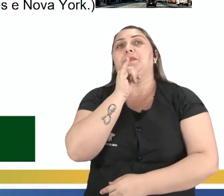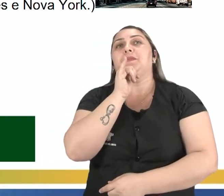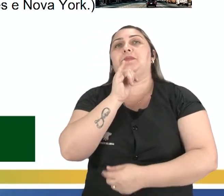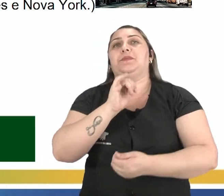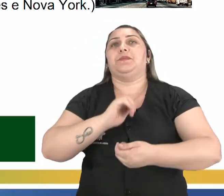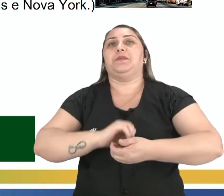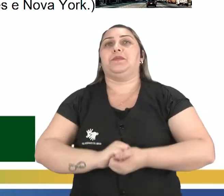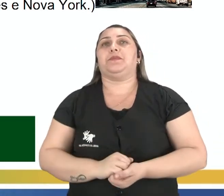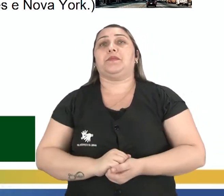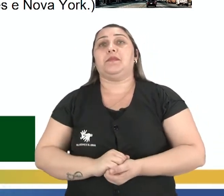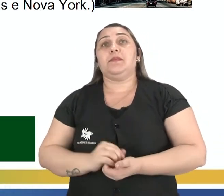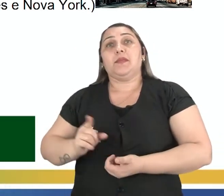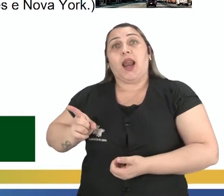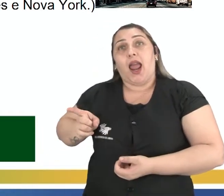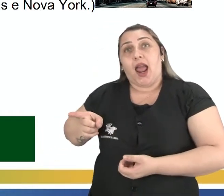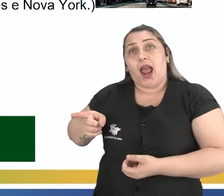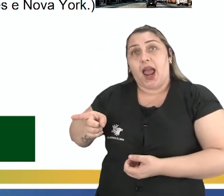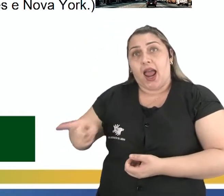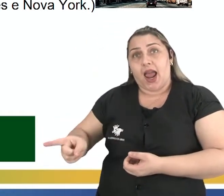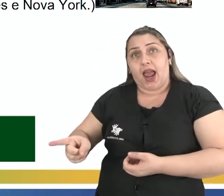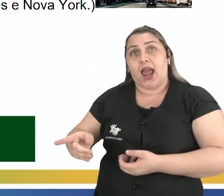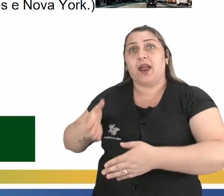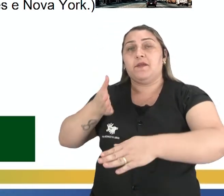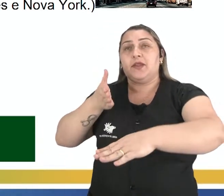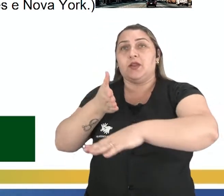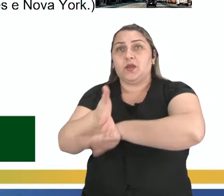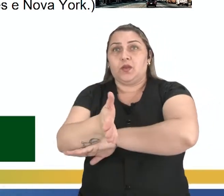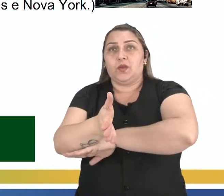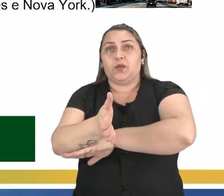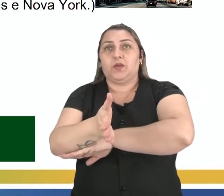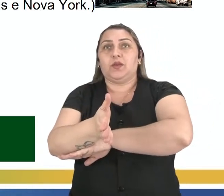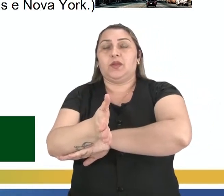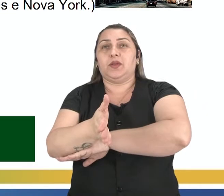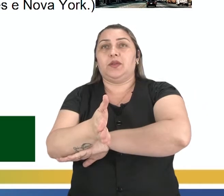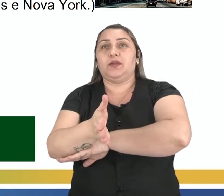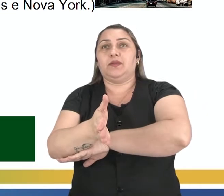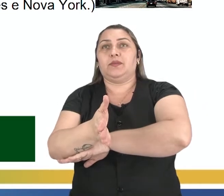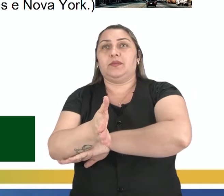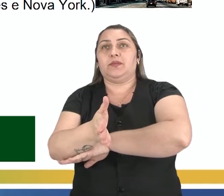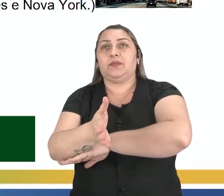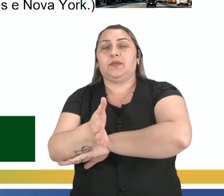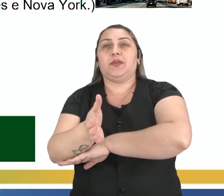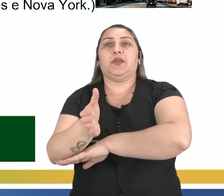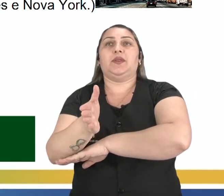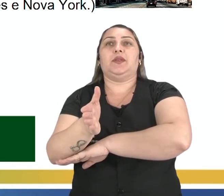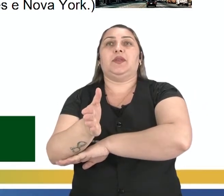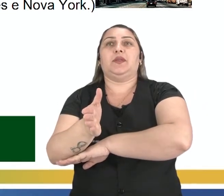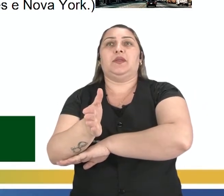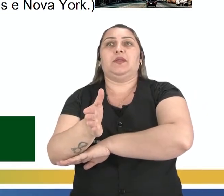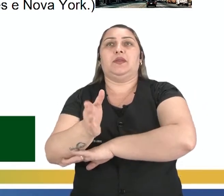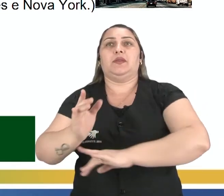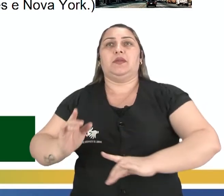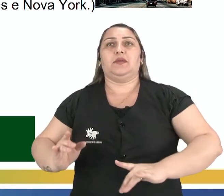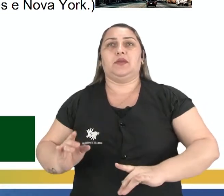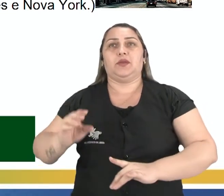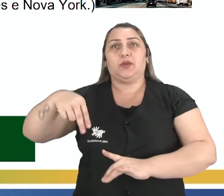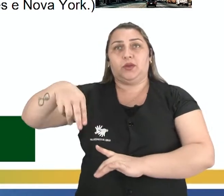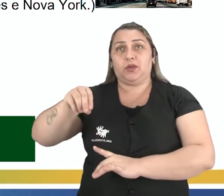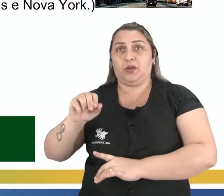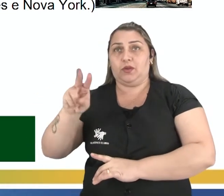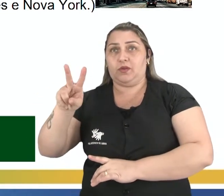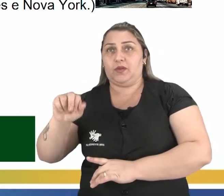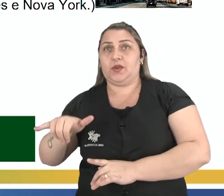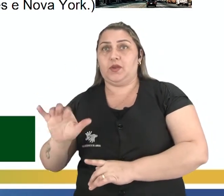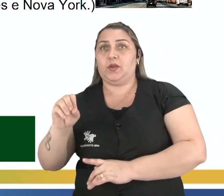visited Los Angeles and New York. Ela visitou Los Angeles e Nova York. He speaks